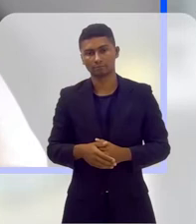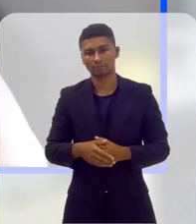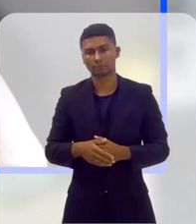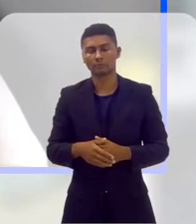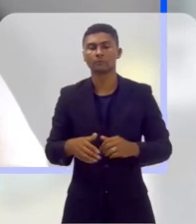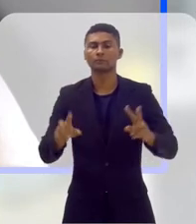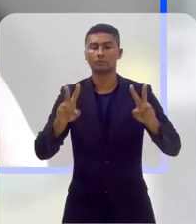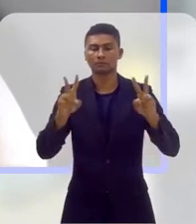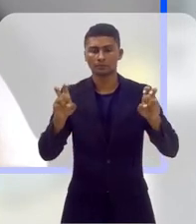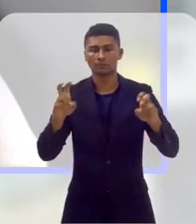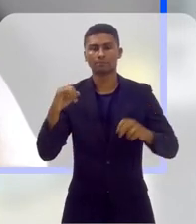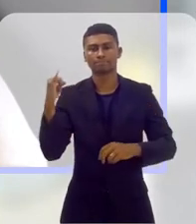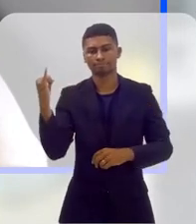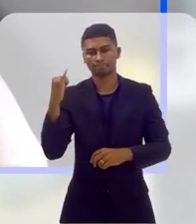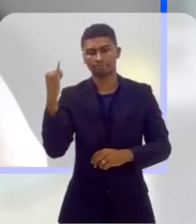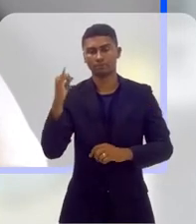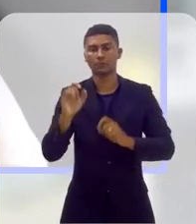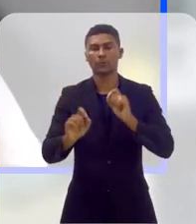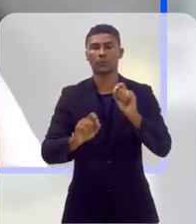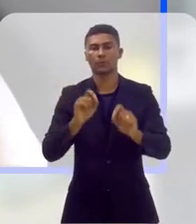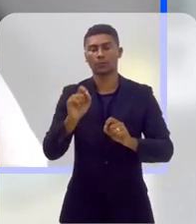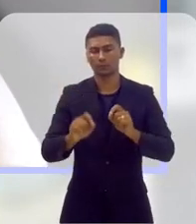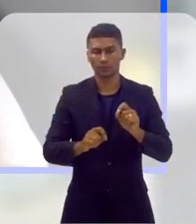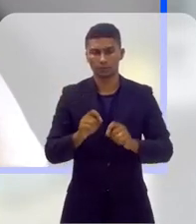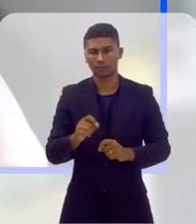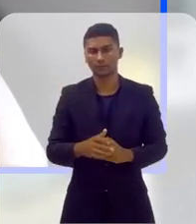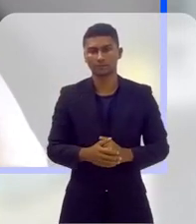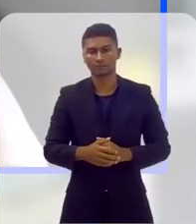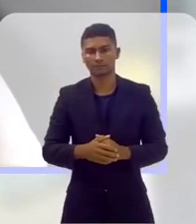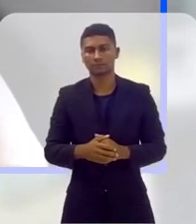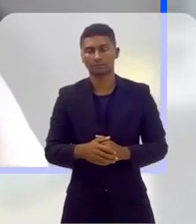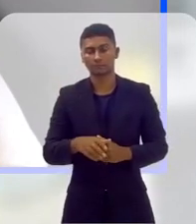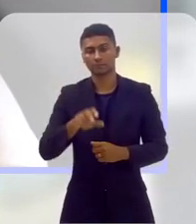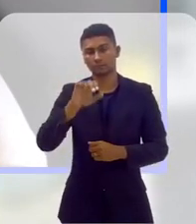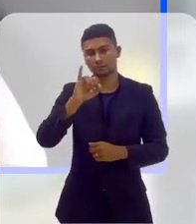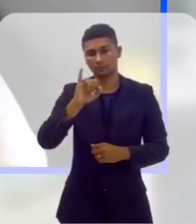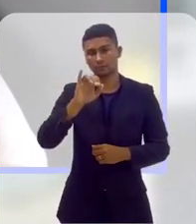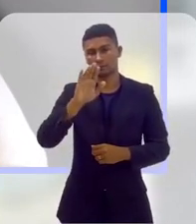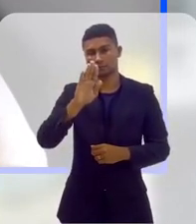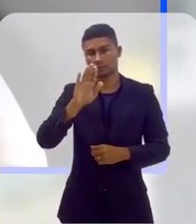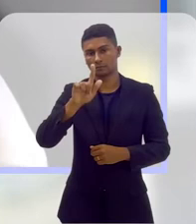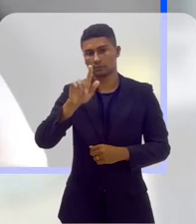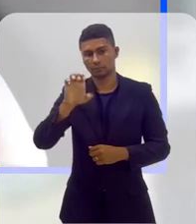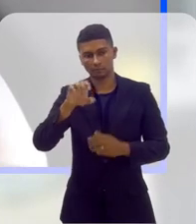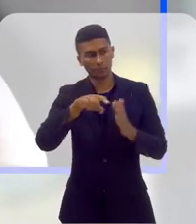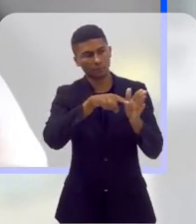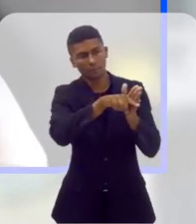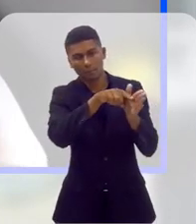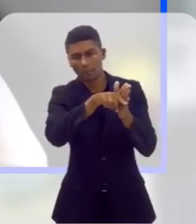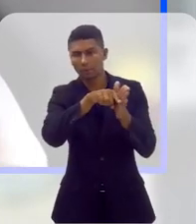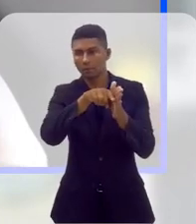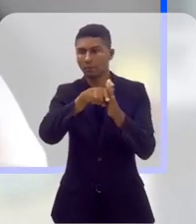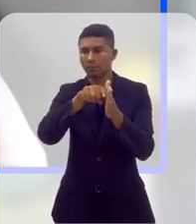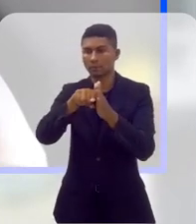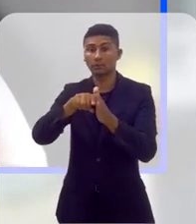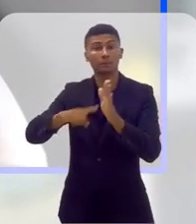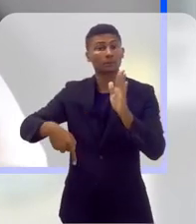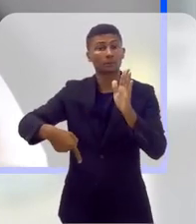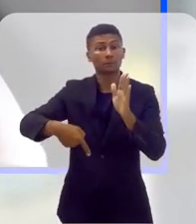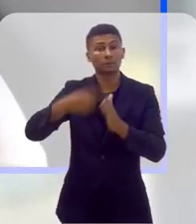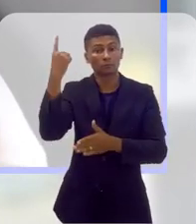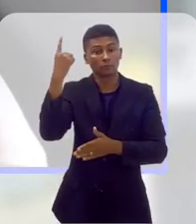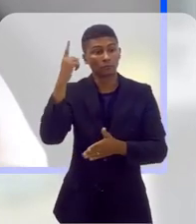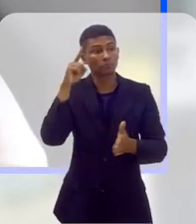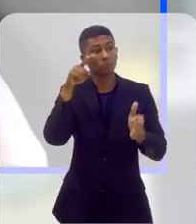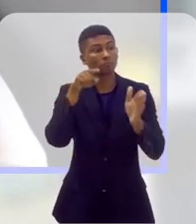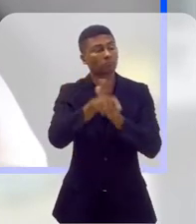assunto interessante aqui, que foi a pesquisa do IBGE, que pela primeira vez perguntou